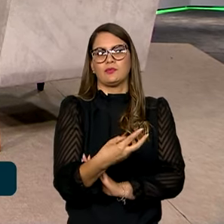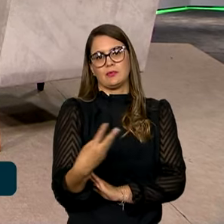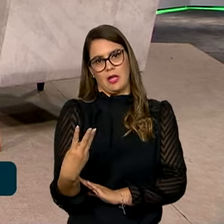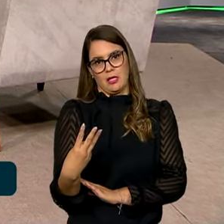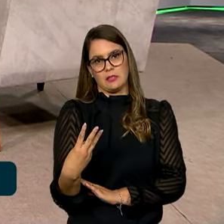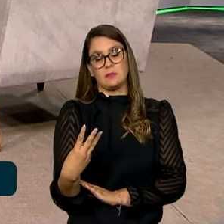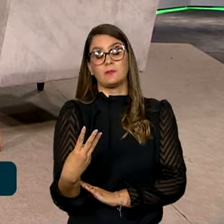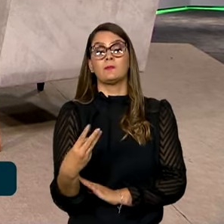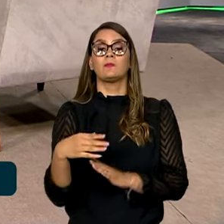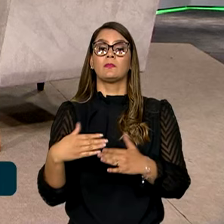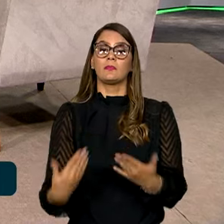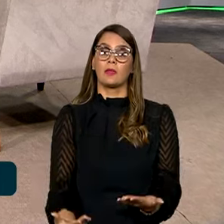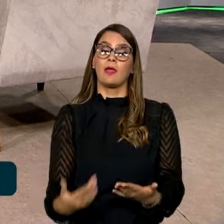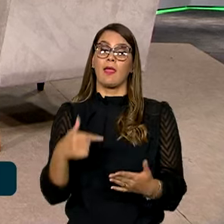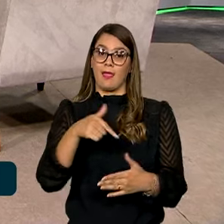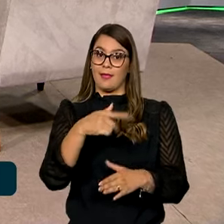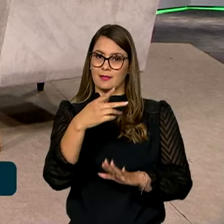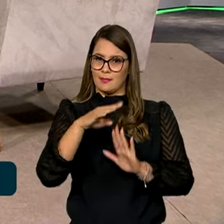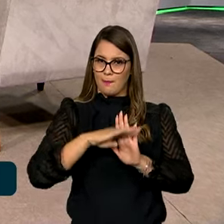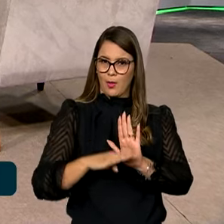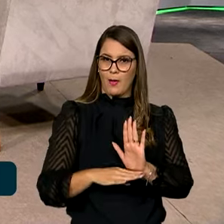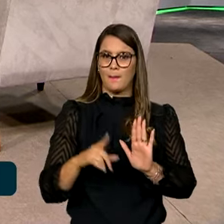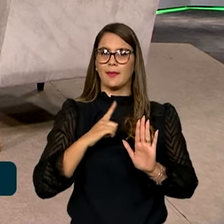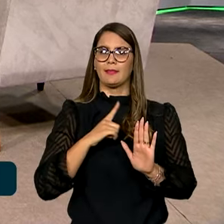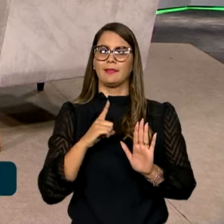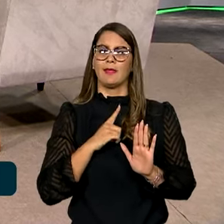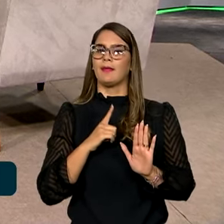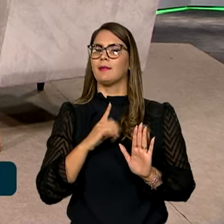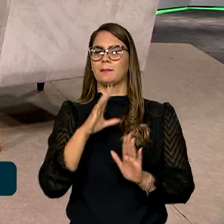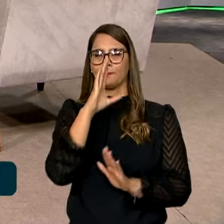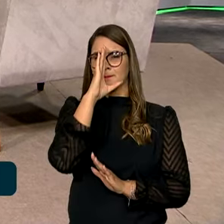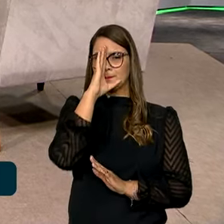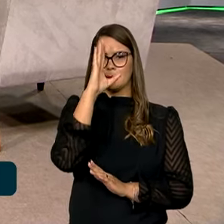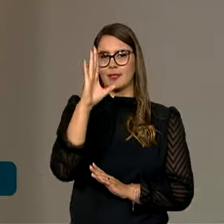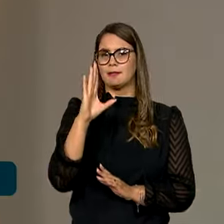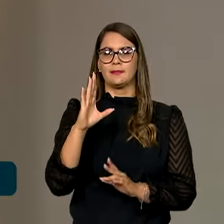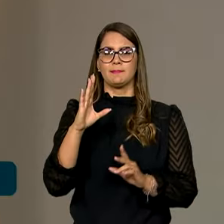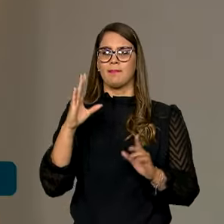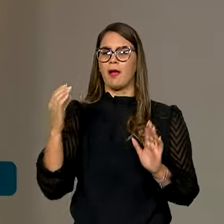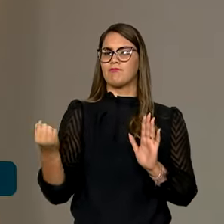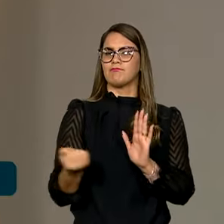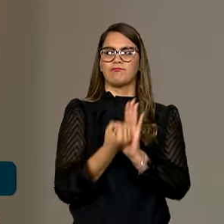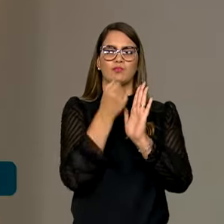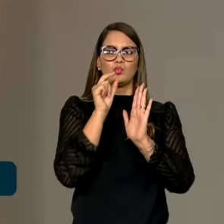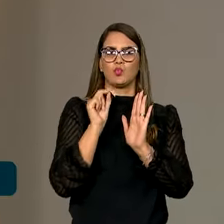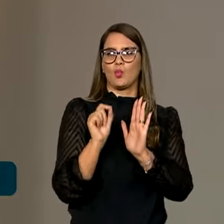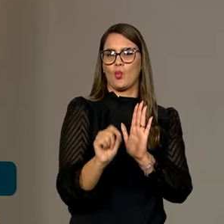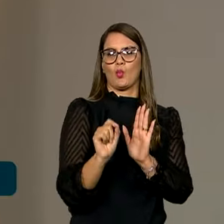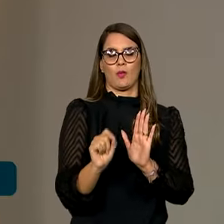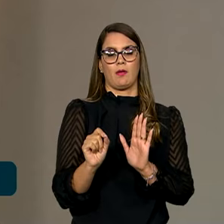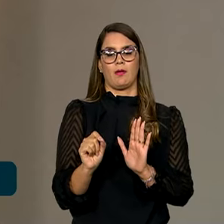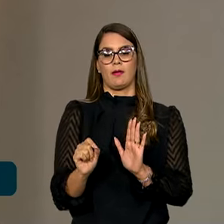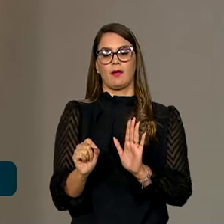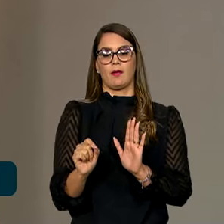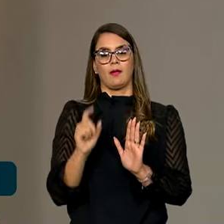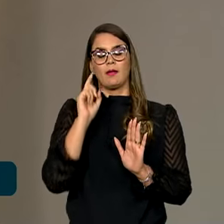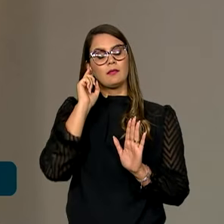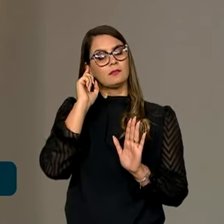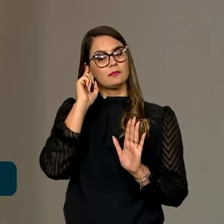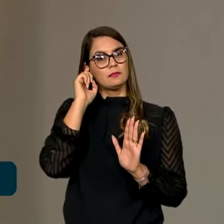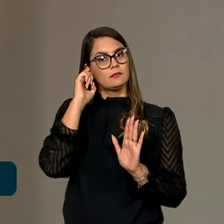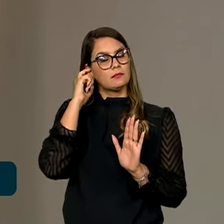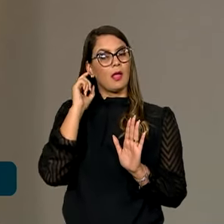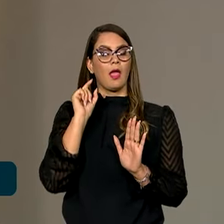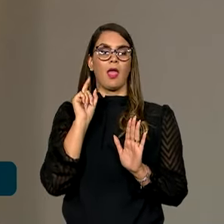E aí o Aquilomba Brasil tem como grande diferencial do que foi o Programa Brasil Quilombola. Exatamente